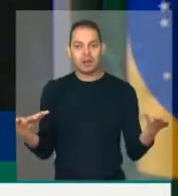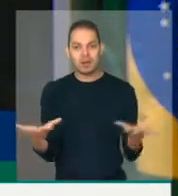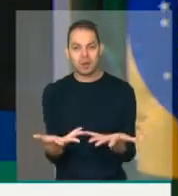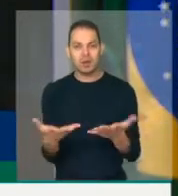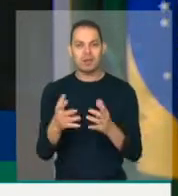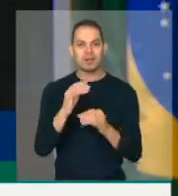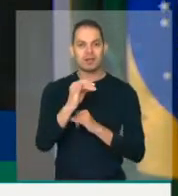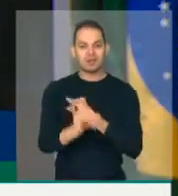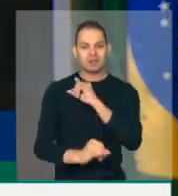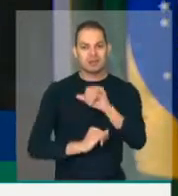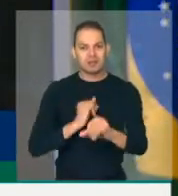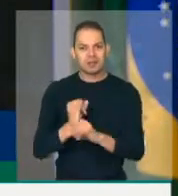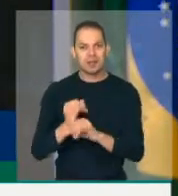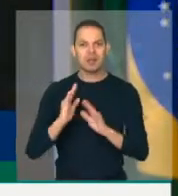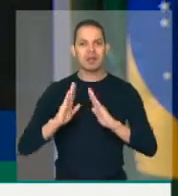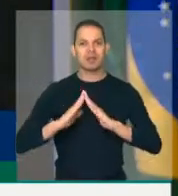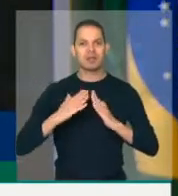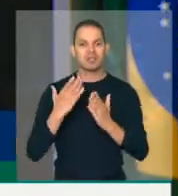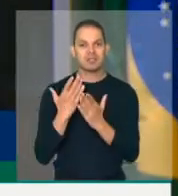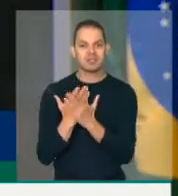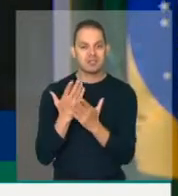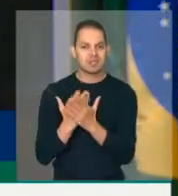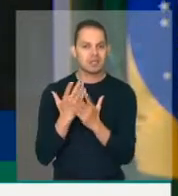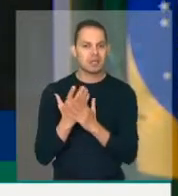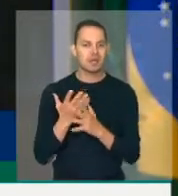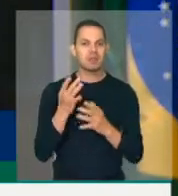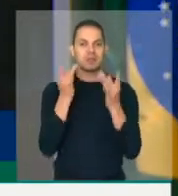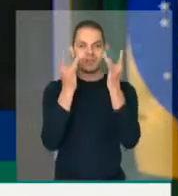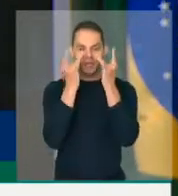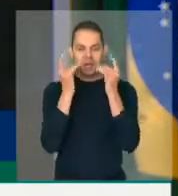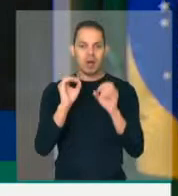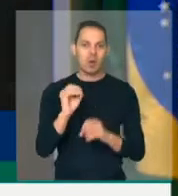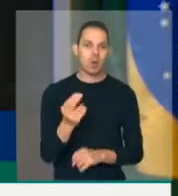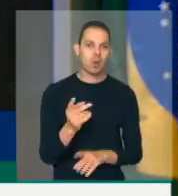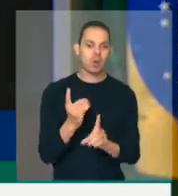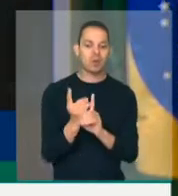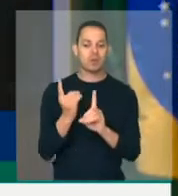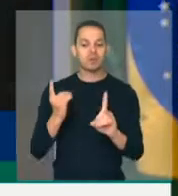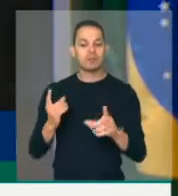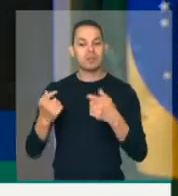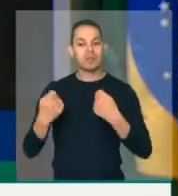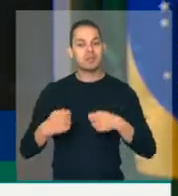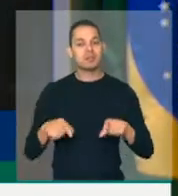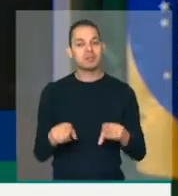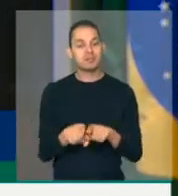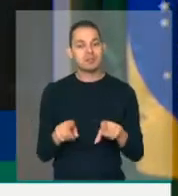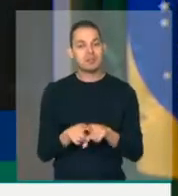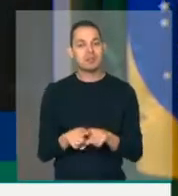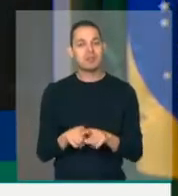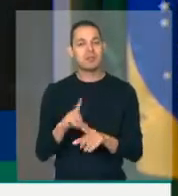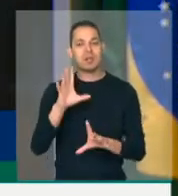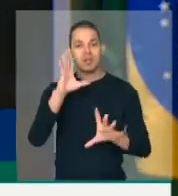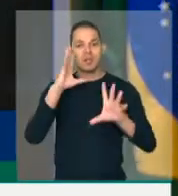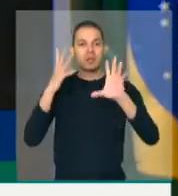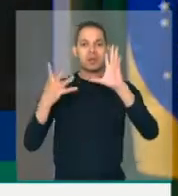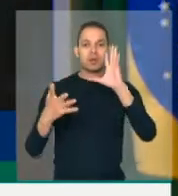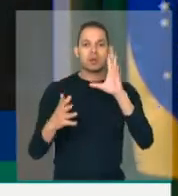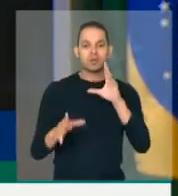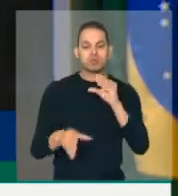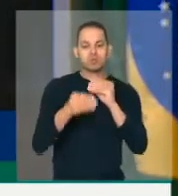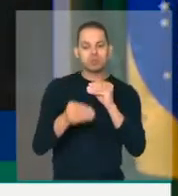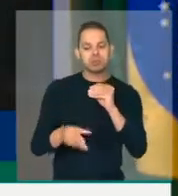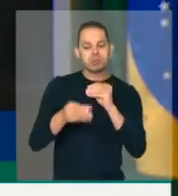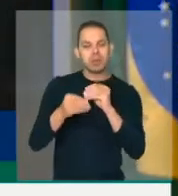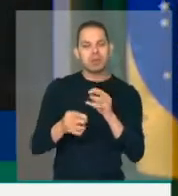e de aulas presenciais ou a distâncias? Tenhamos também de tratar da busca da melhor forma de implementar a